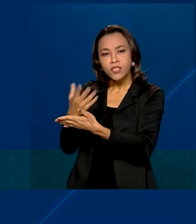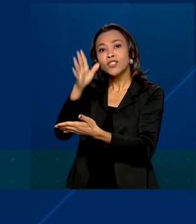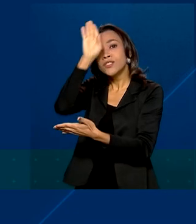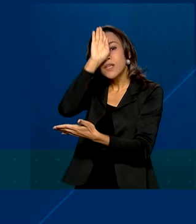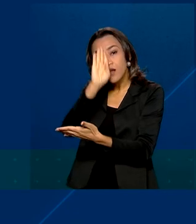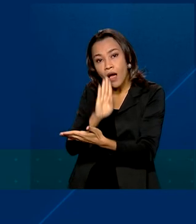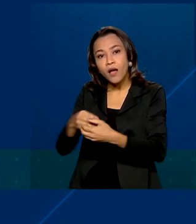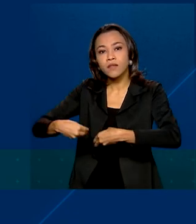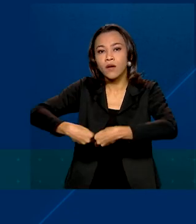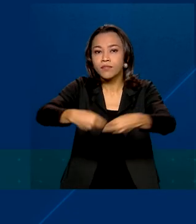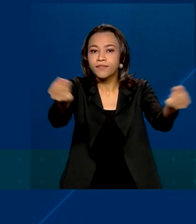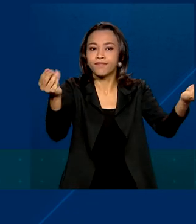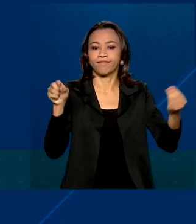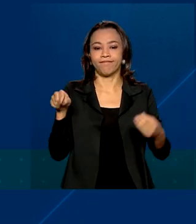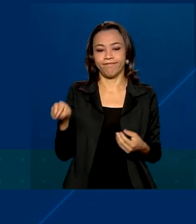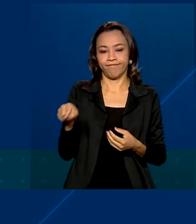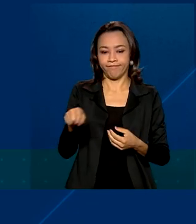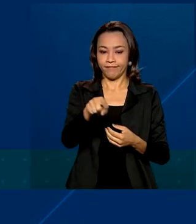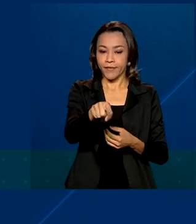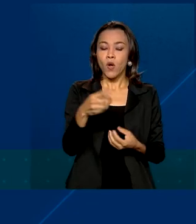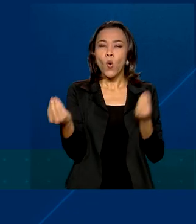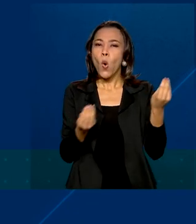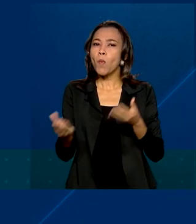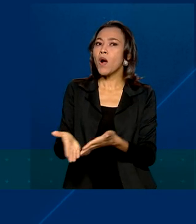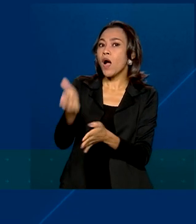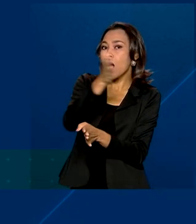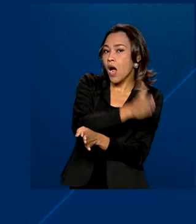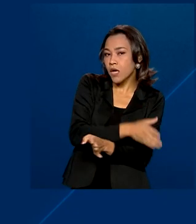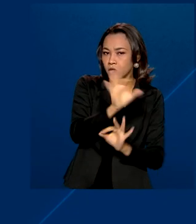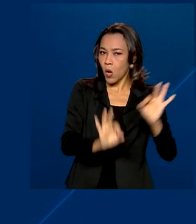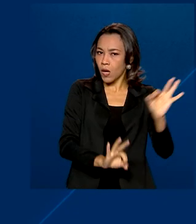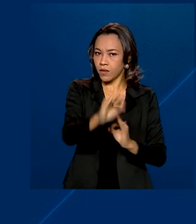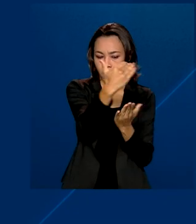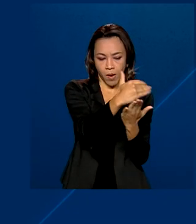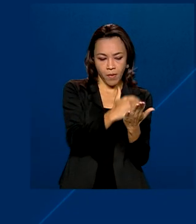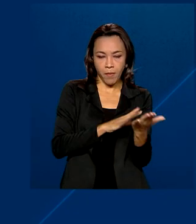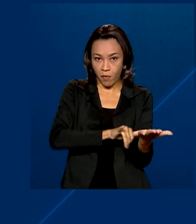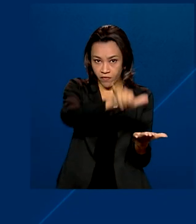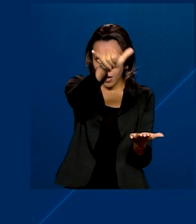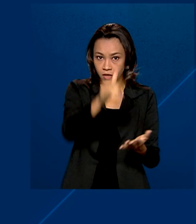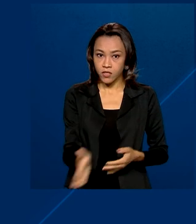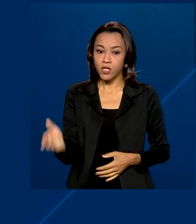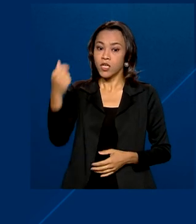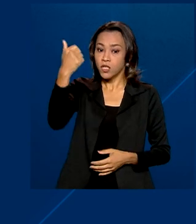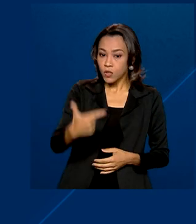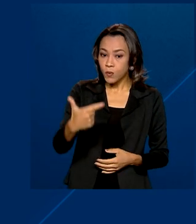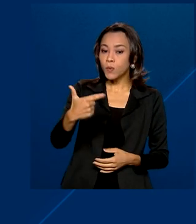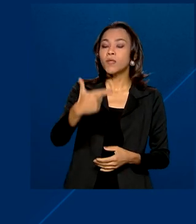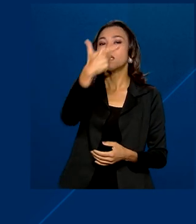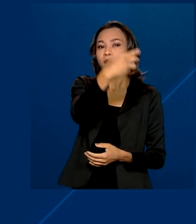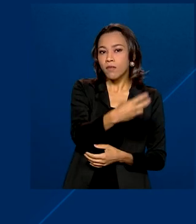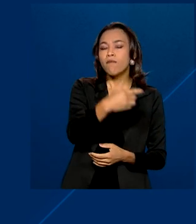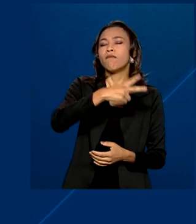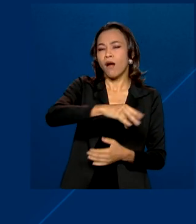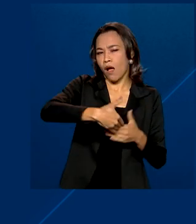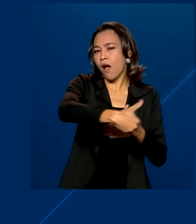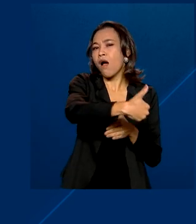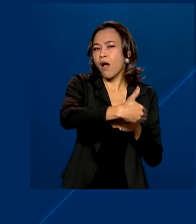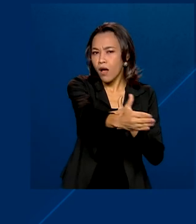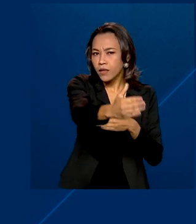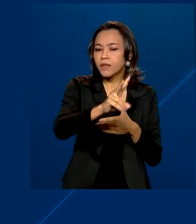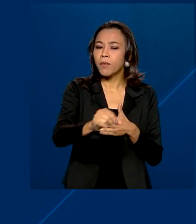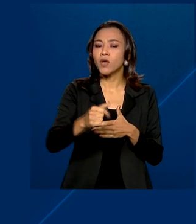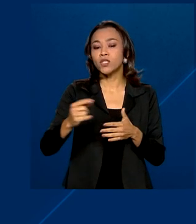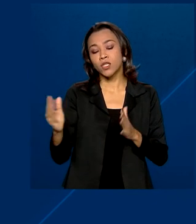Traz orientações para a hora de programar uma viagem. Outras duas edições serão lançadas com dúvidas e problemas que podem